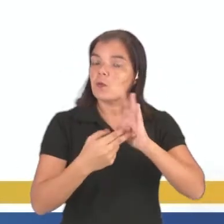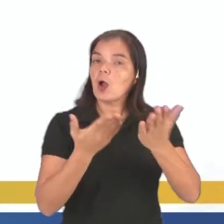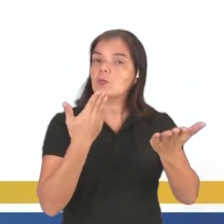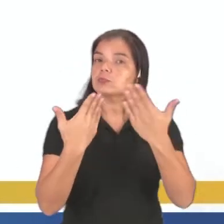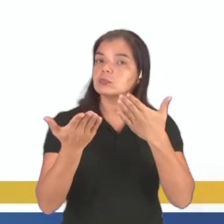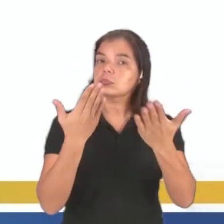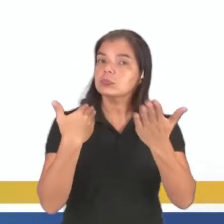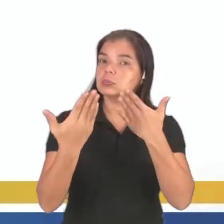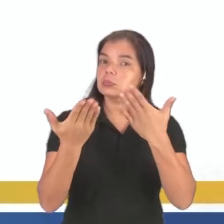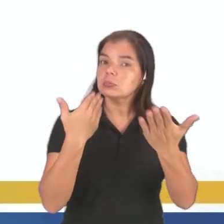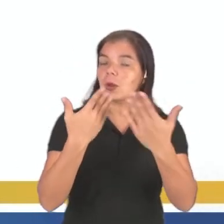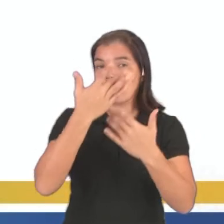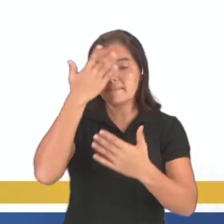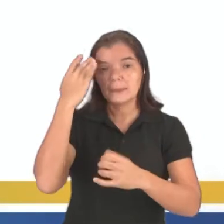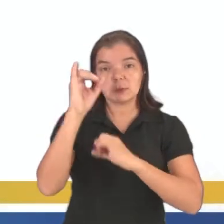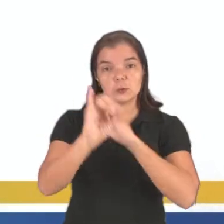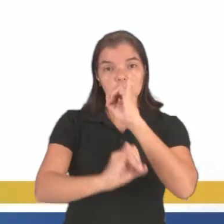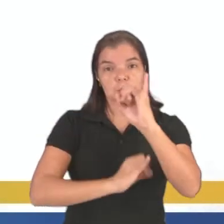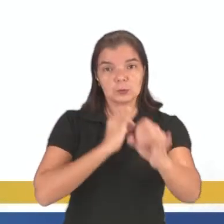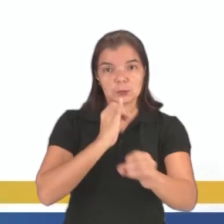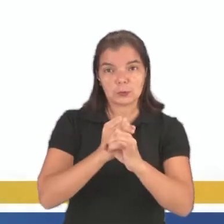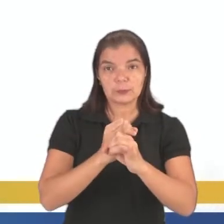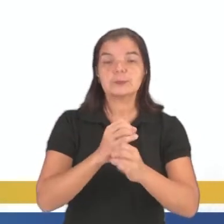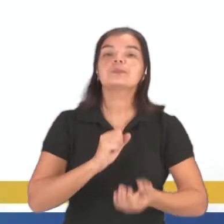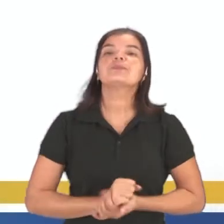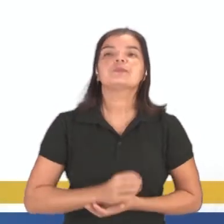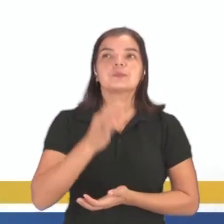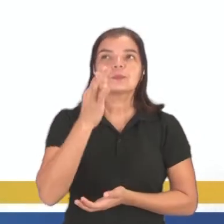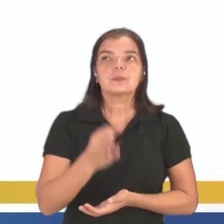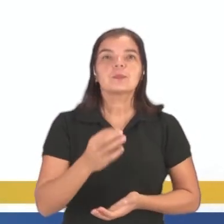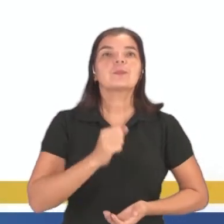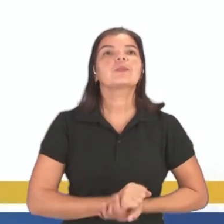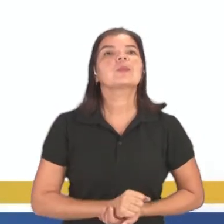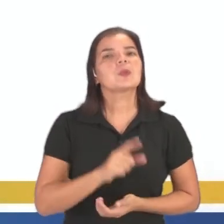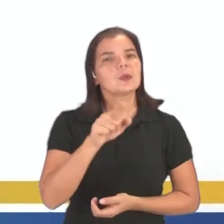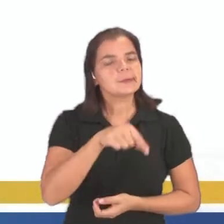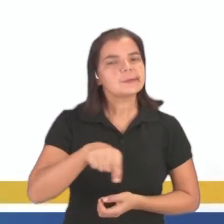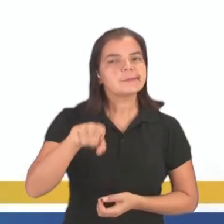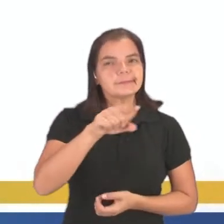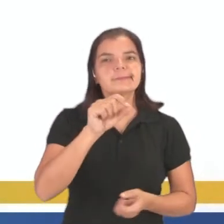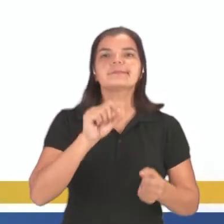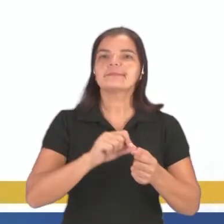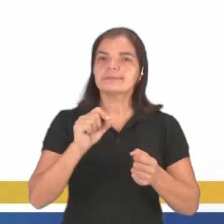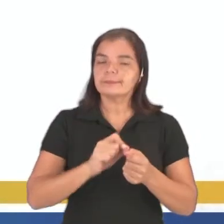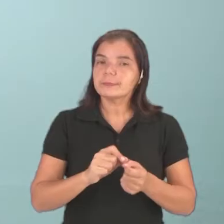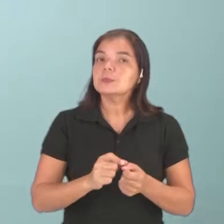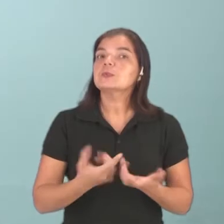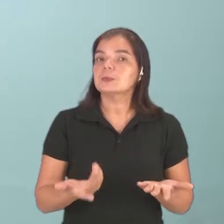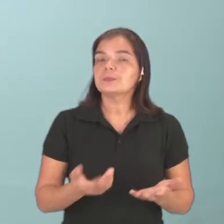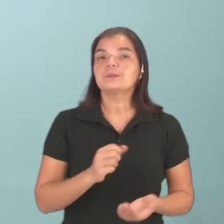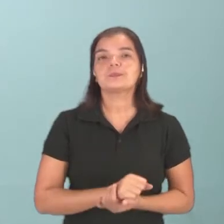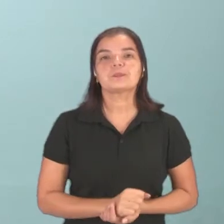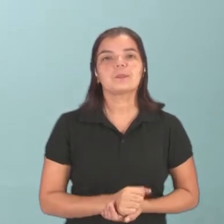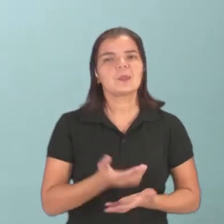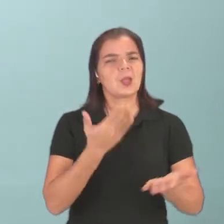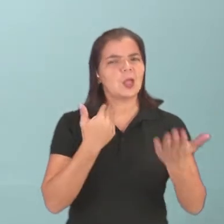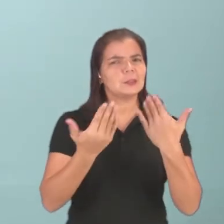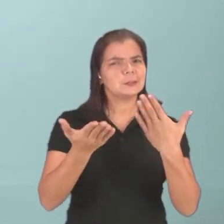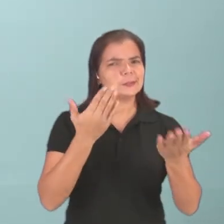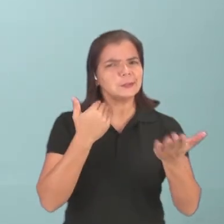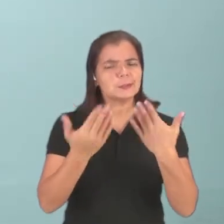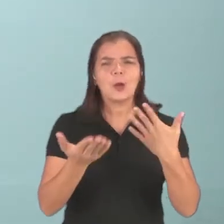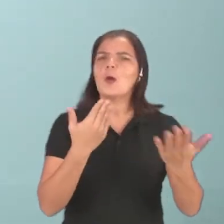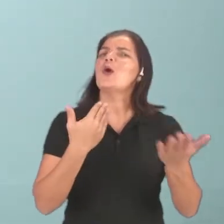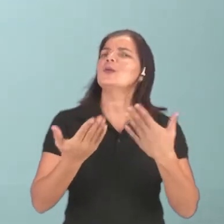conversando com alguém pelas redes sociais. Certo? E isso vocês vão fazer muito. Os telecirãs chatear